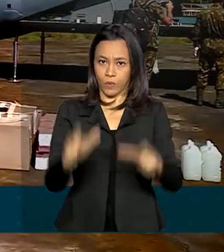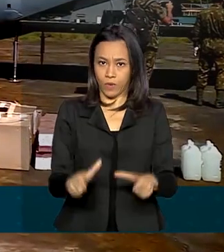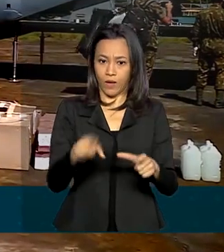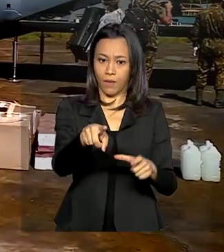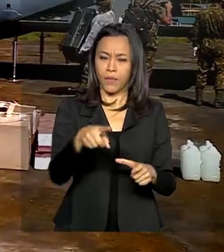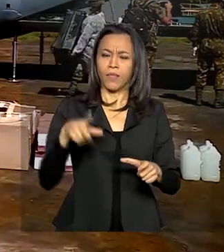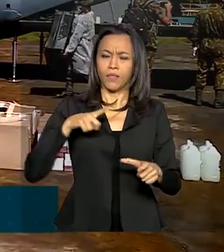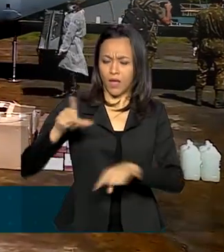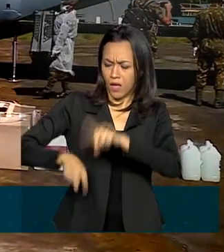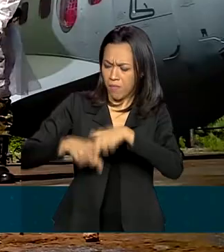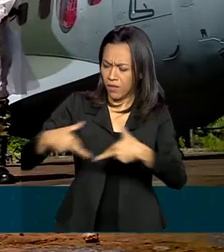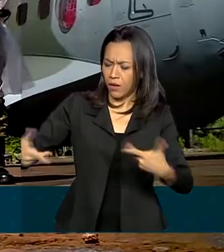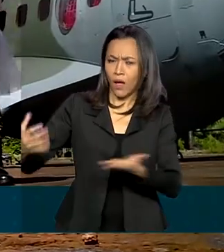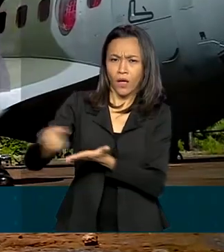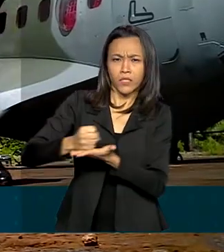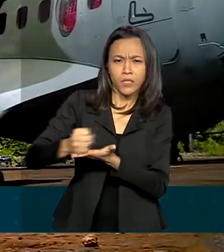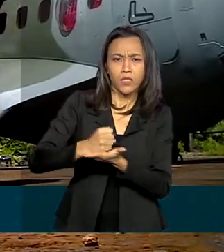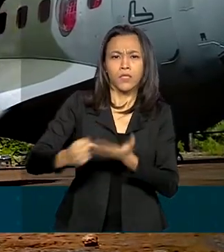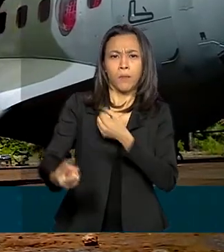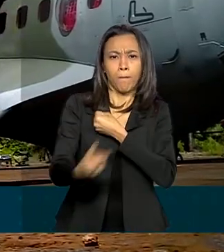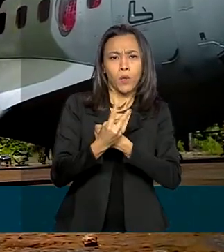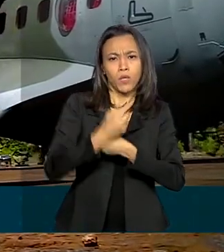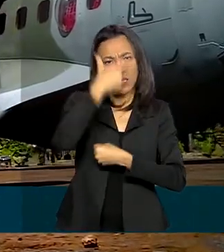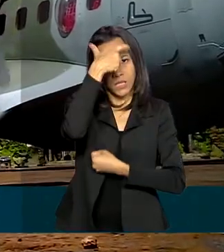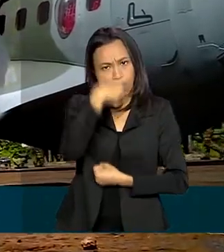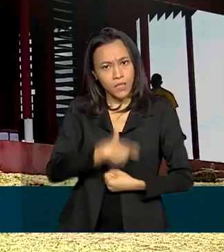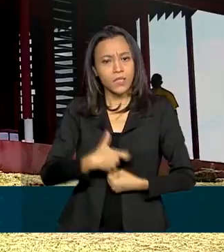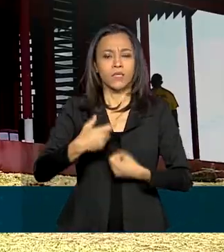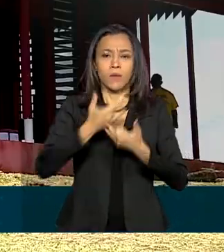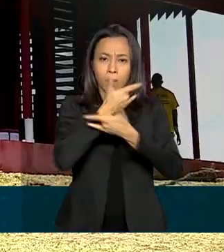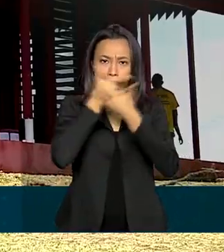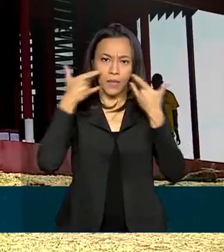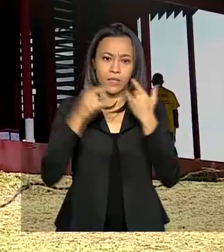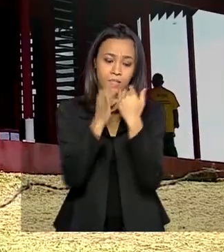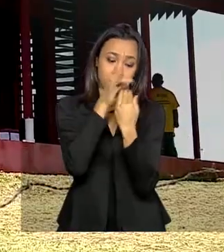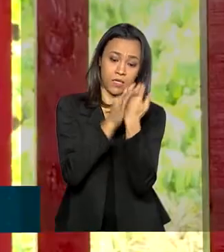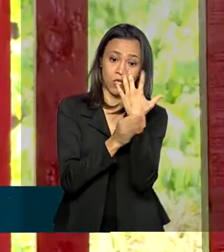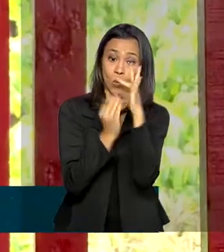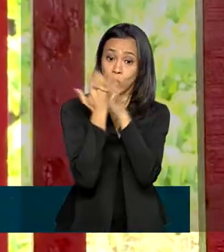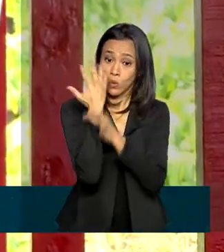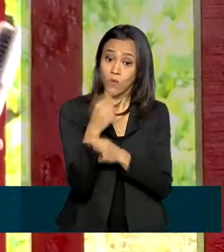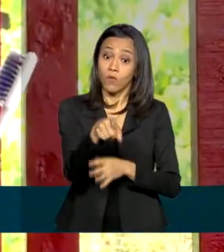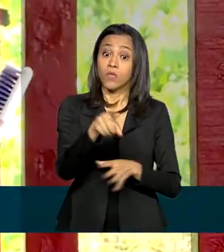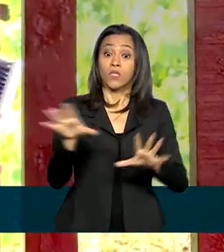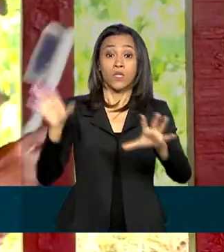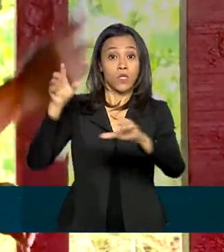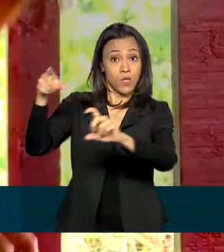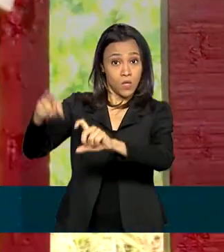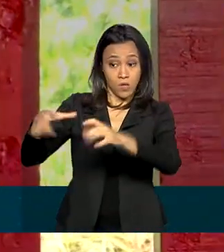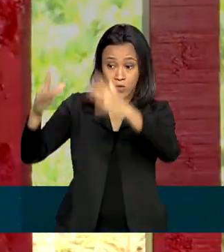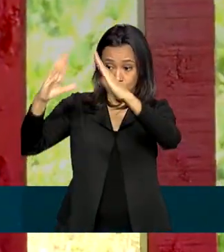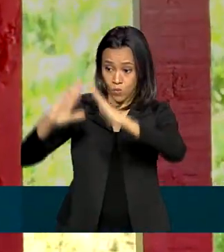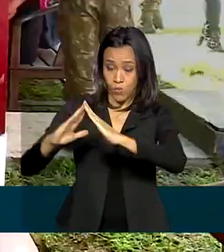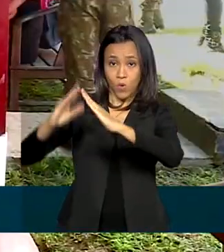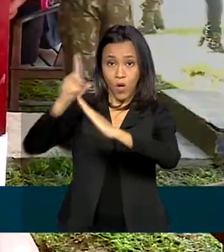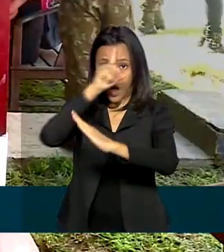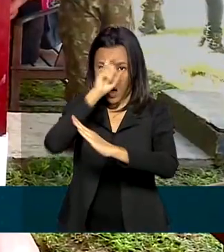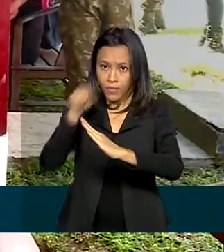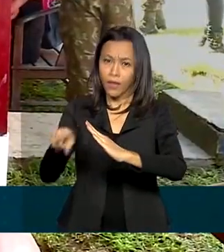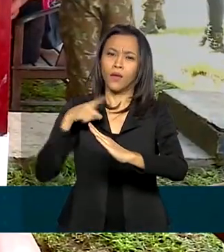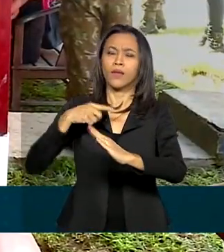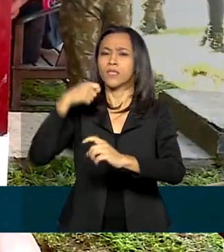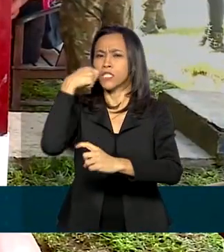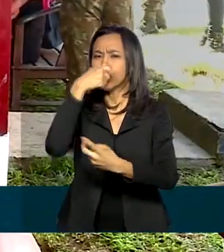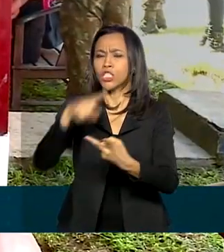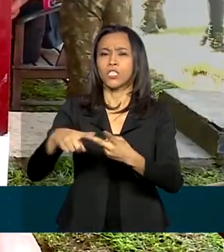medicamentos e equipamentos de proteção como máscaras e luvas. No posto médico, uma equipe com médico, dentista, técnico de